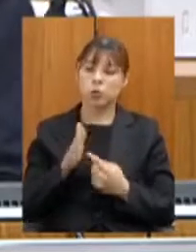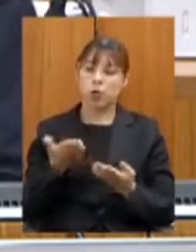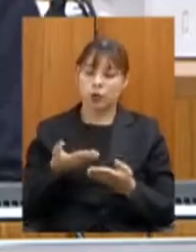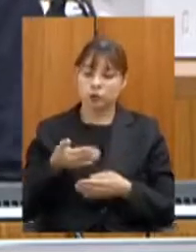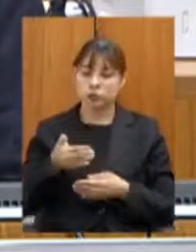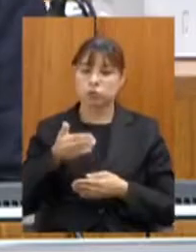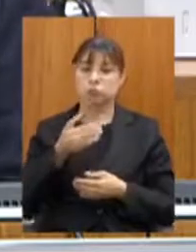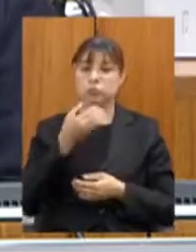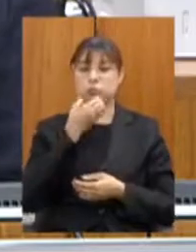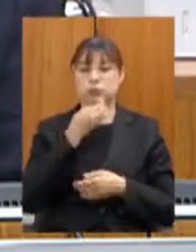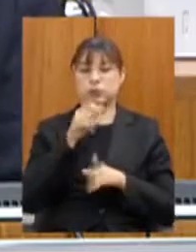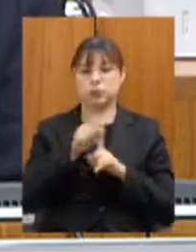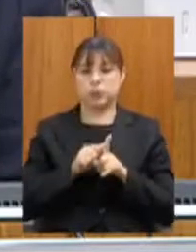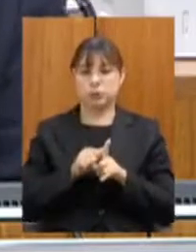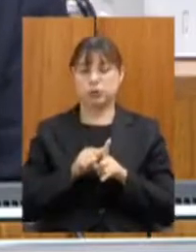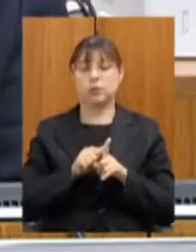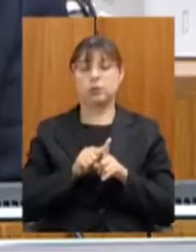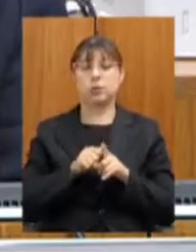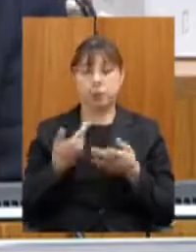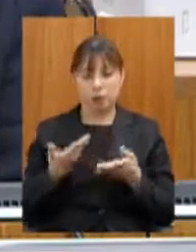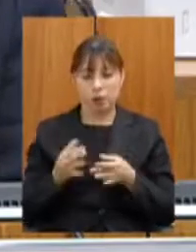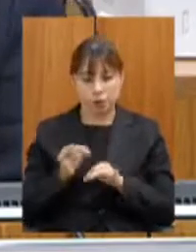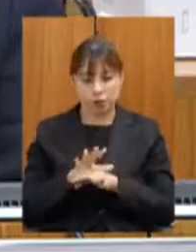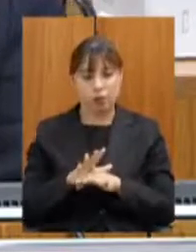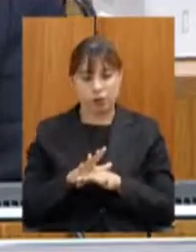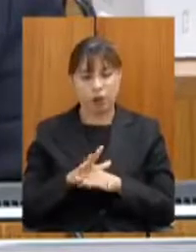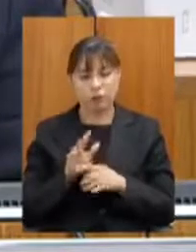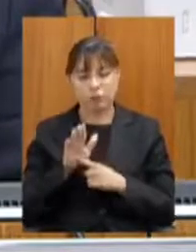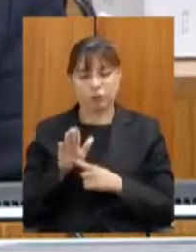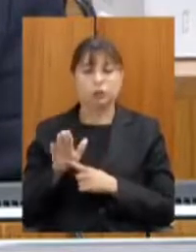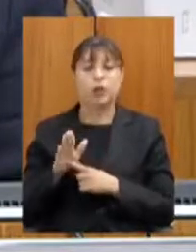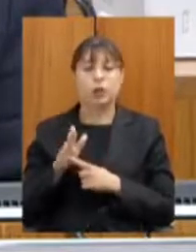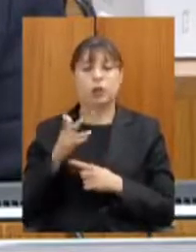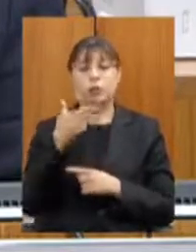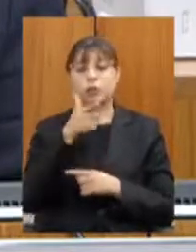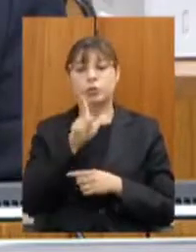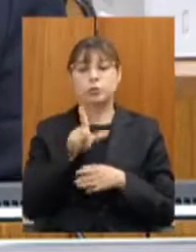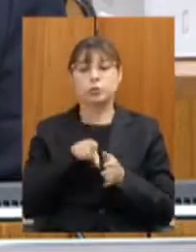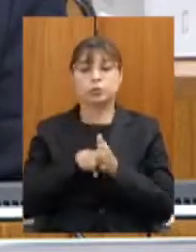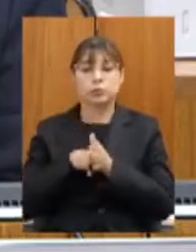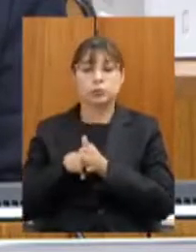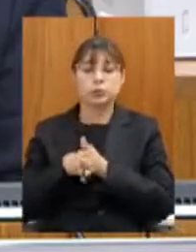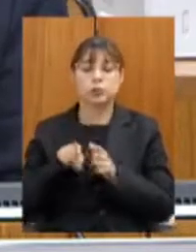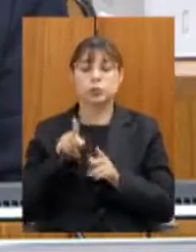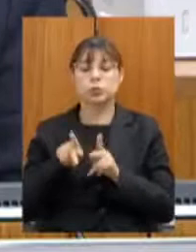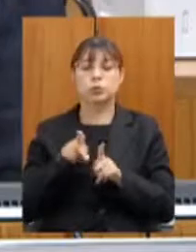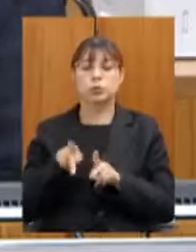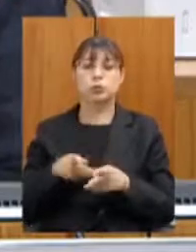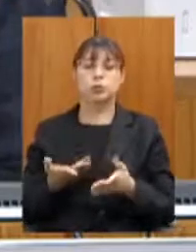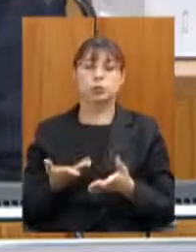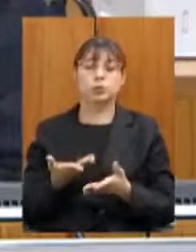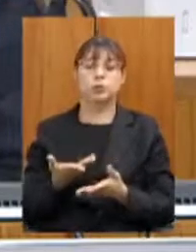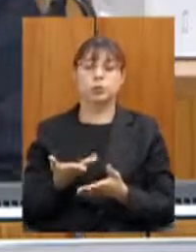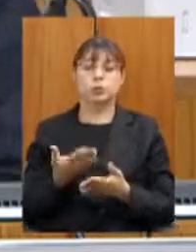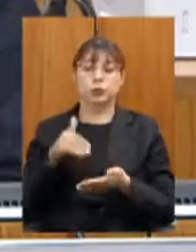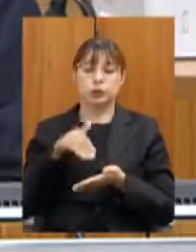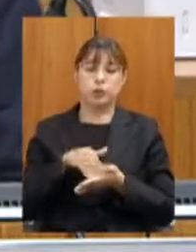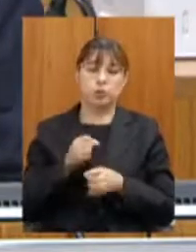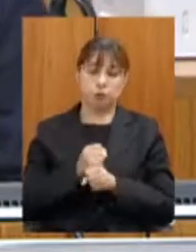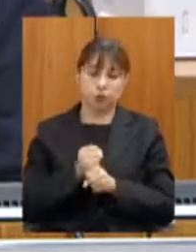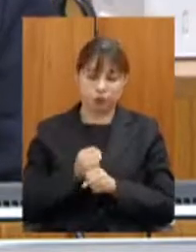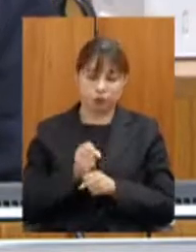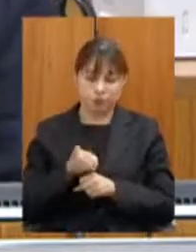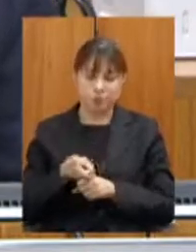nós já temos condição de lançar para consulta pública no início do ano. Naturalmente, a gente tem que chamar a atenção,